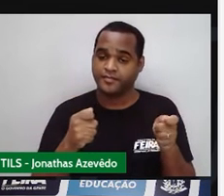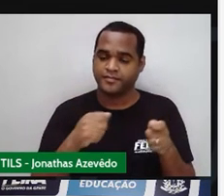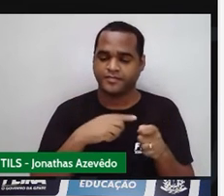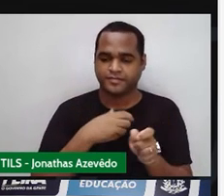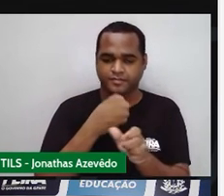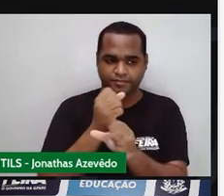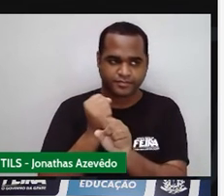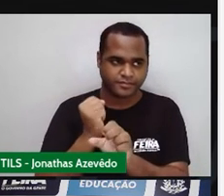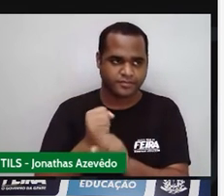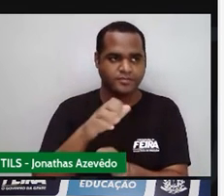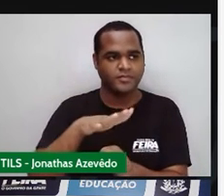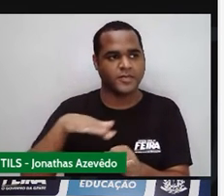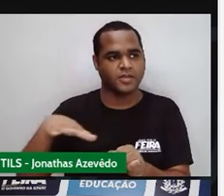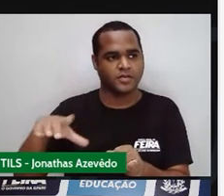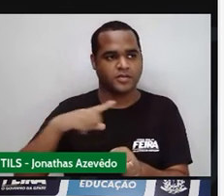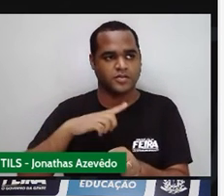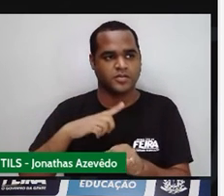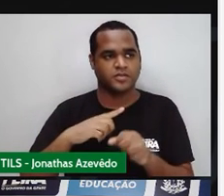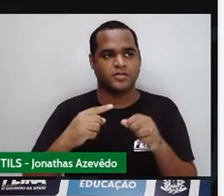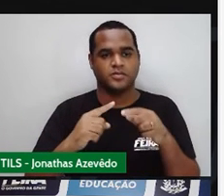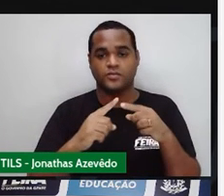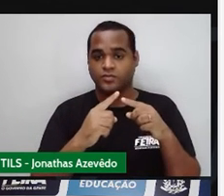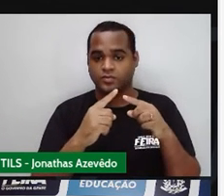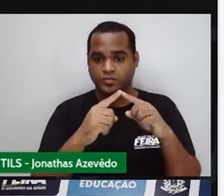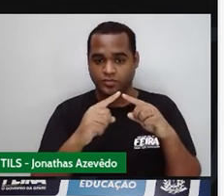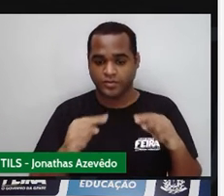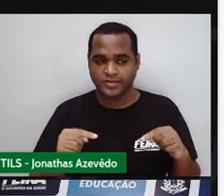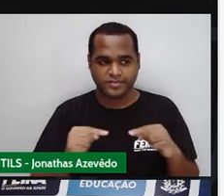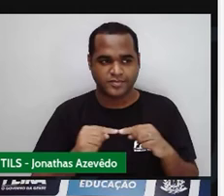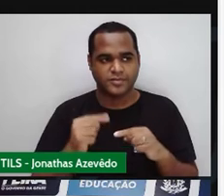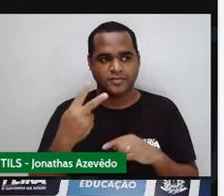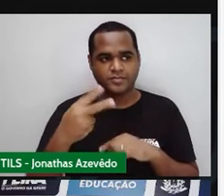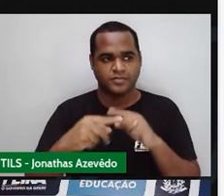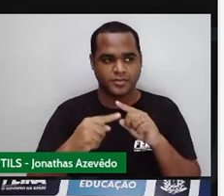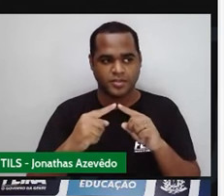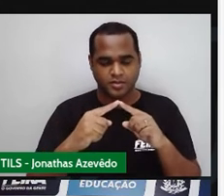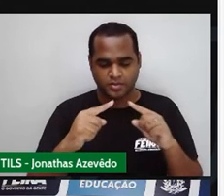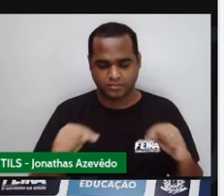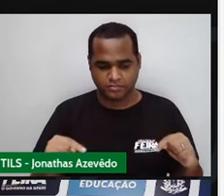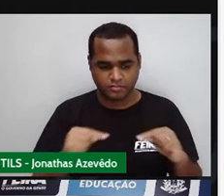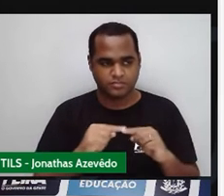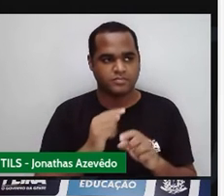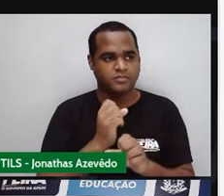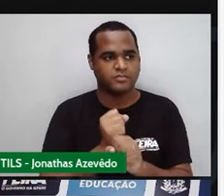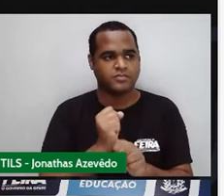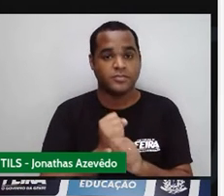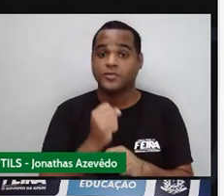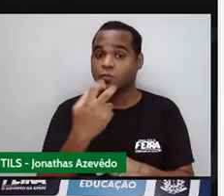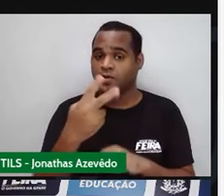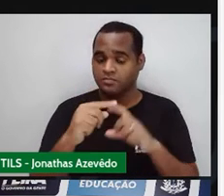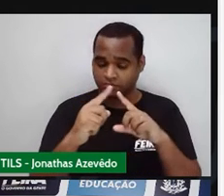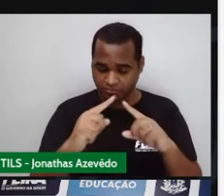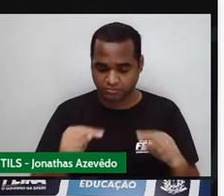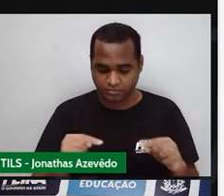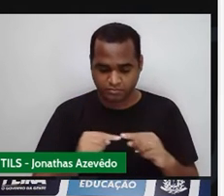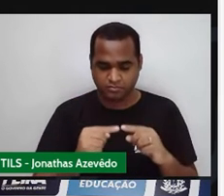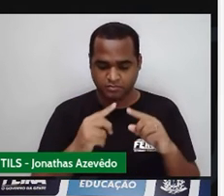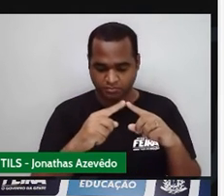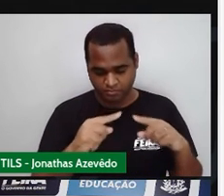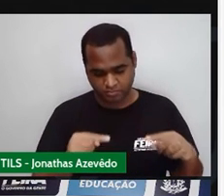Calcula a área dos dois triângulos. Soma a área desses dois triângulos.